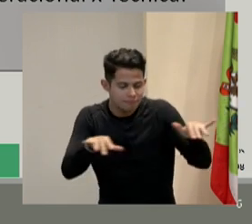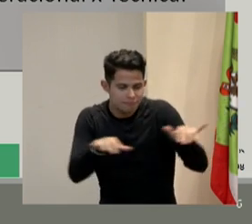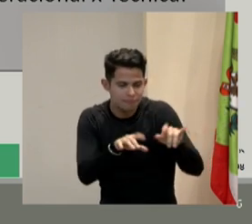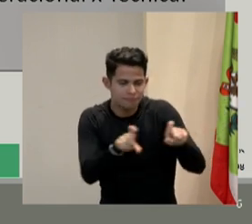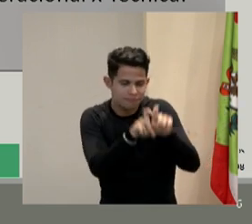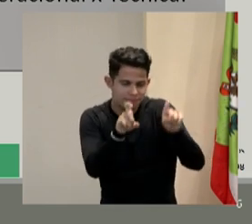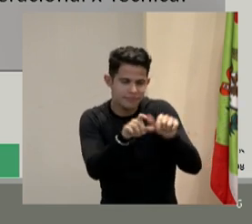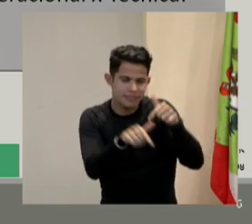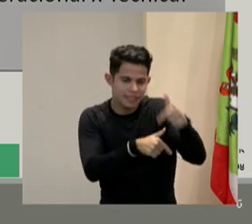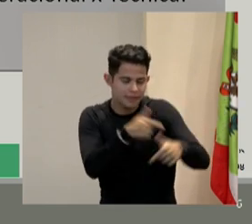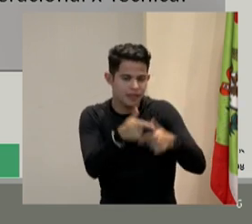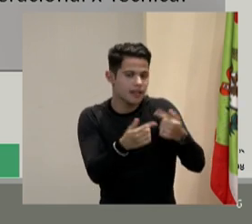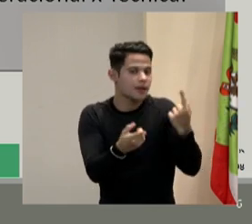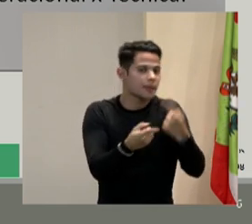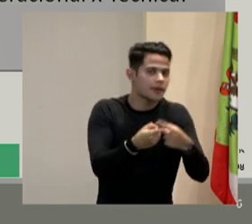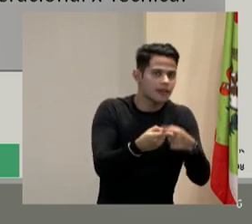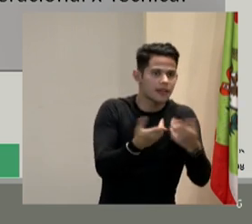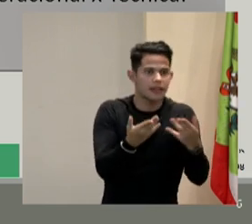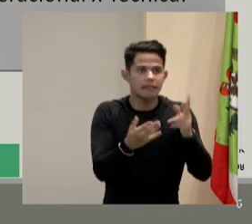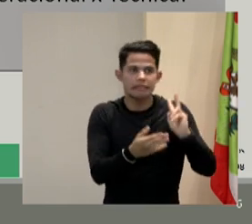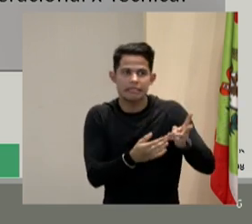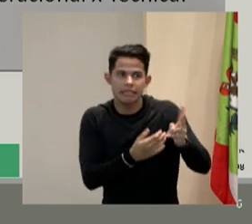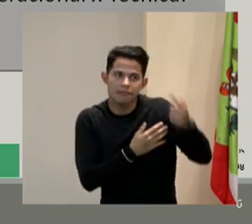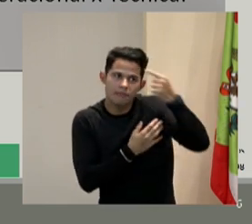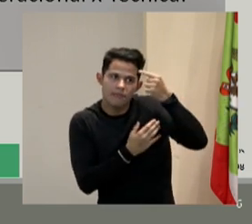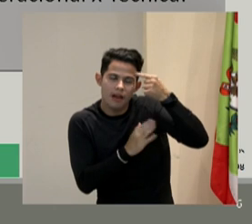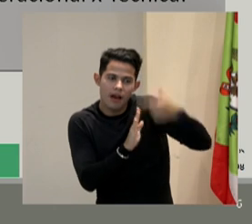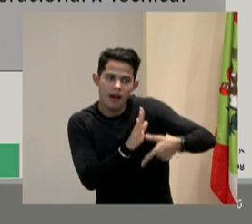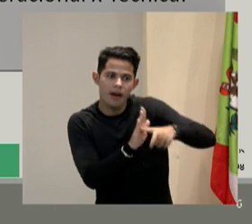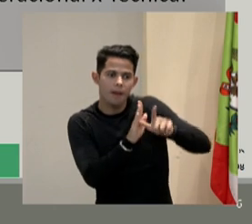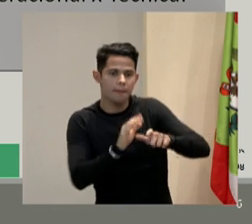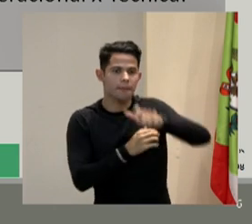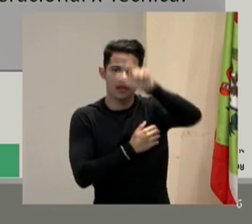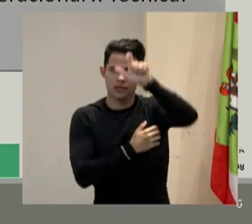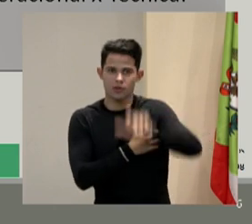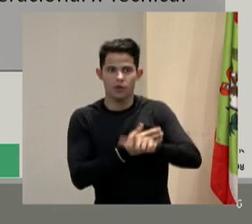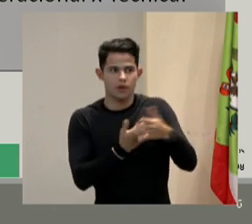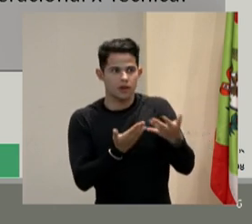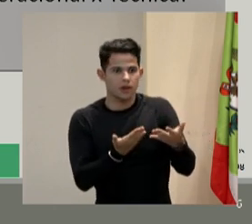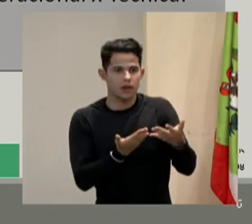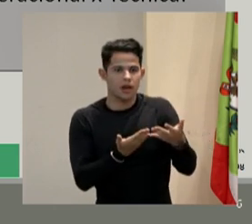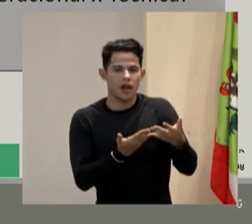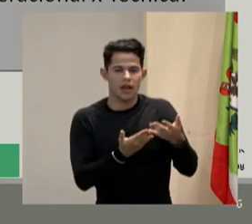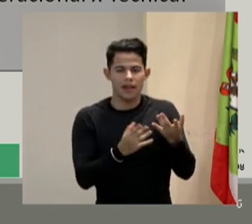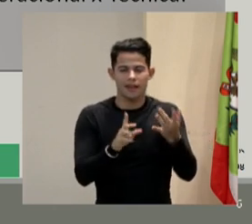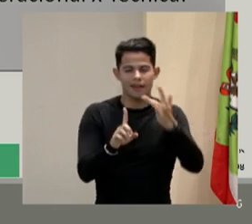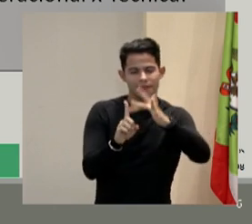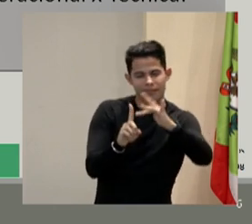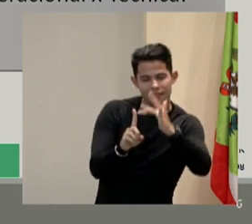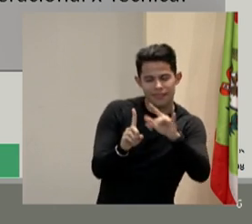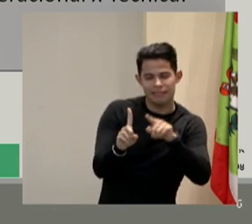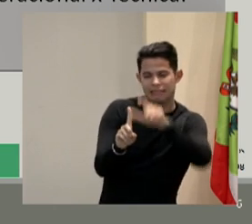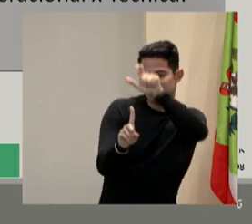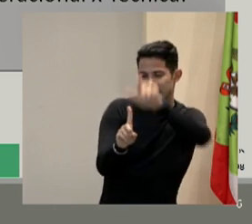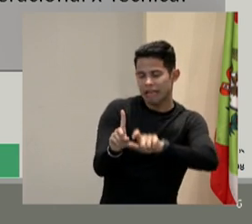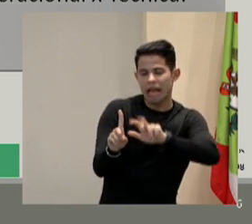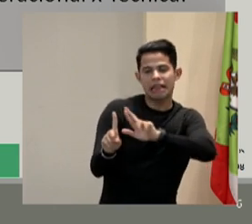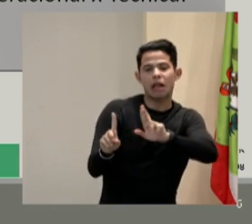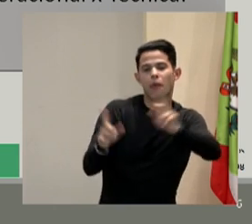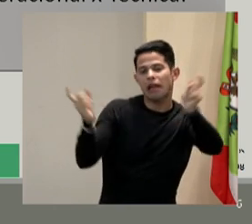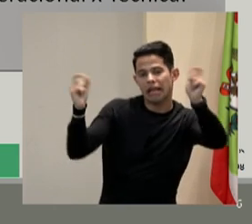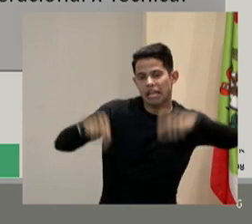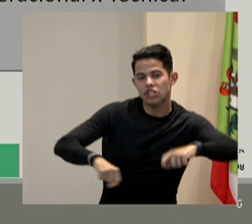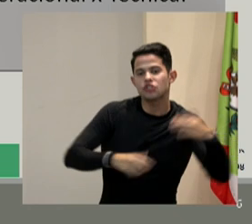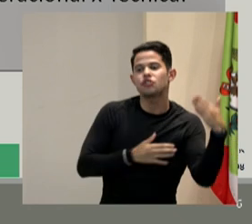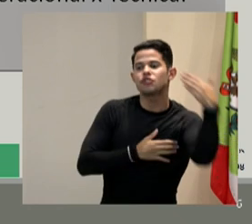questão de sempre a gente pensar nas pessoas que não, vamos dizer assim, o capacitismo. Elas não seriam capazes de estar ali